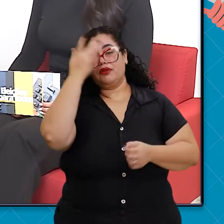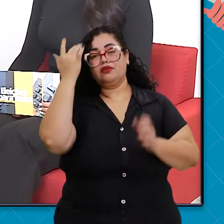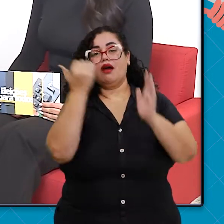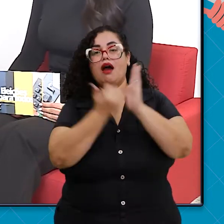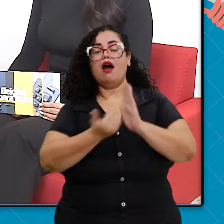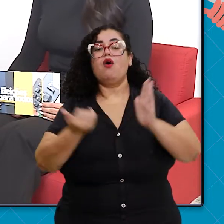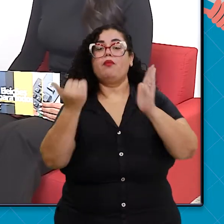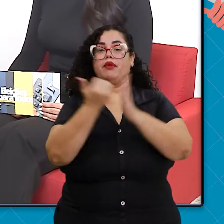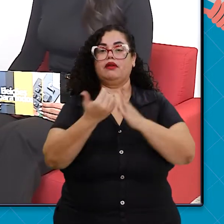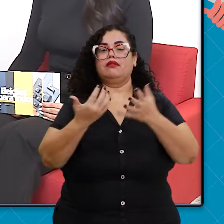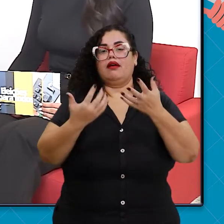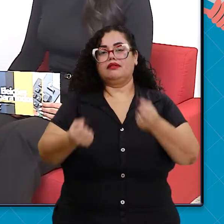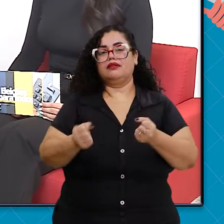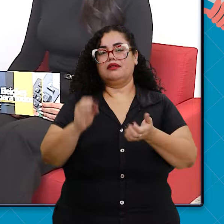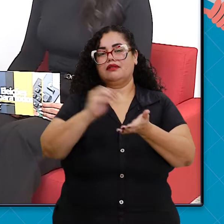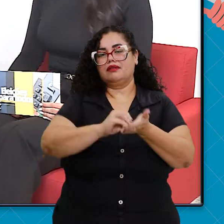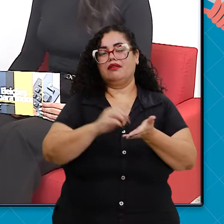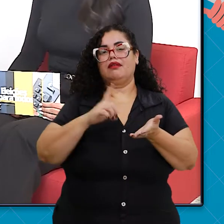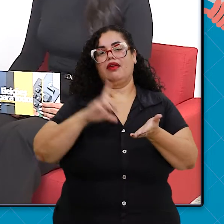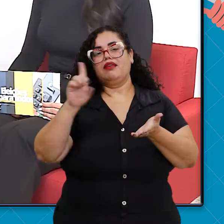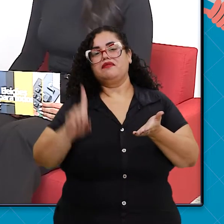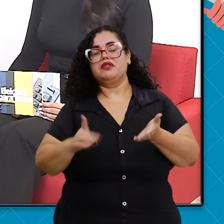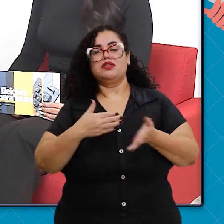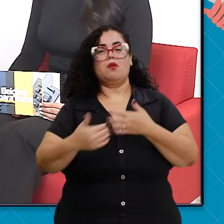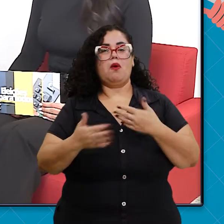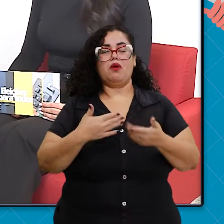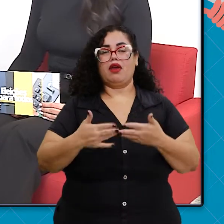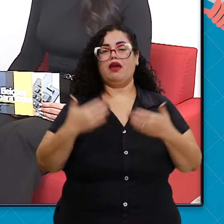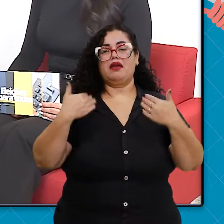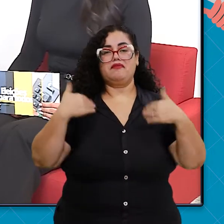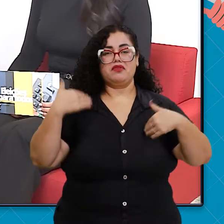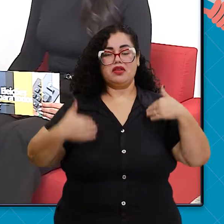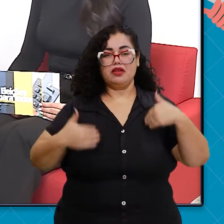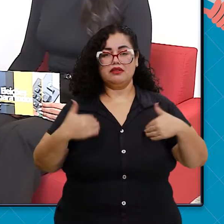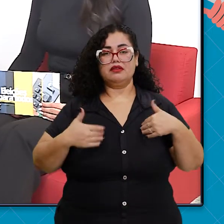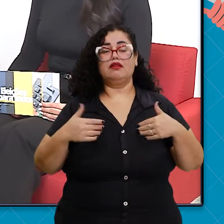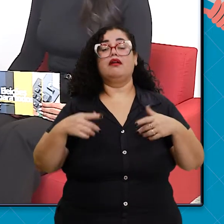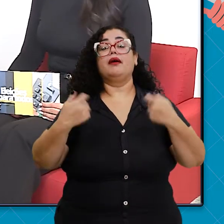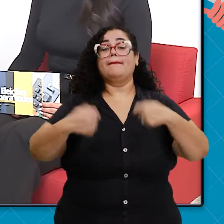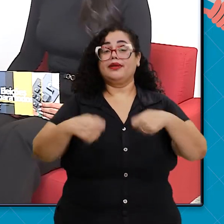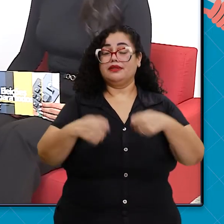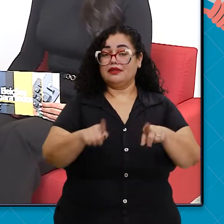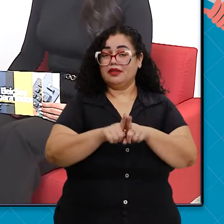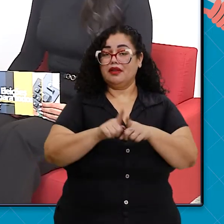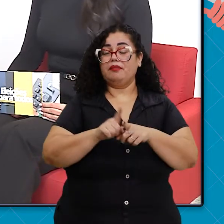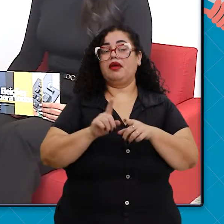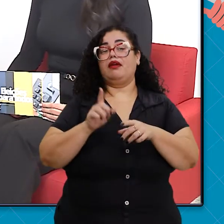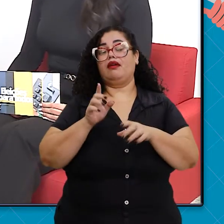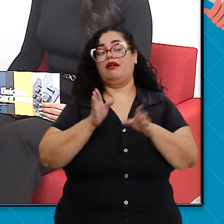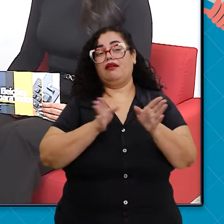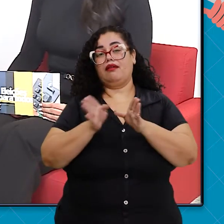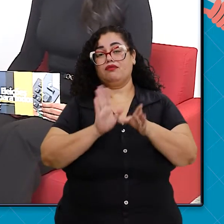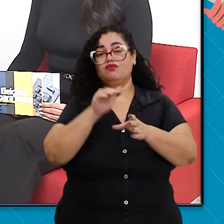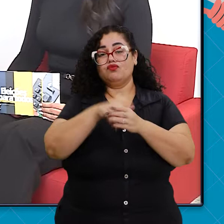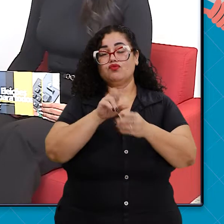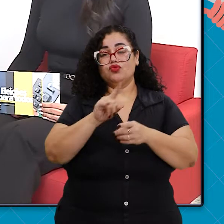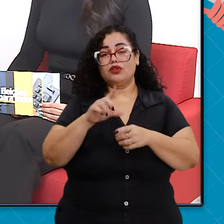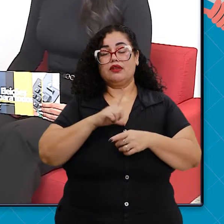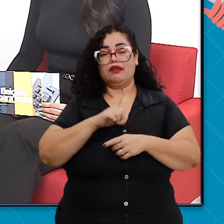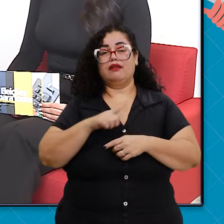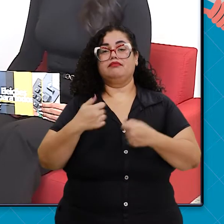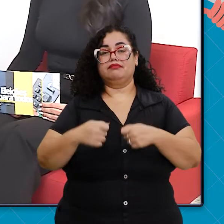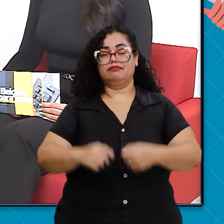de eleitores que se declararam que têm alguma deficiência física e que precisa também de uma sessão acessível. Isso é um número bem